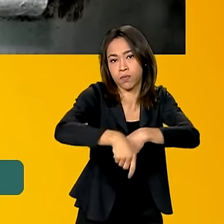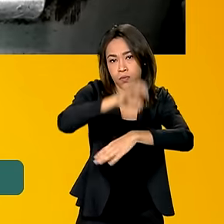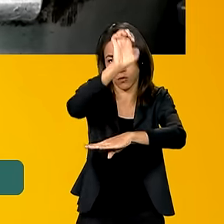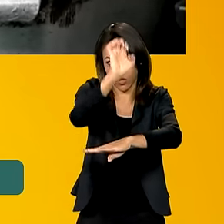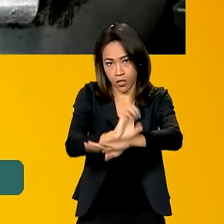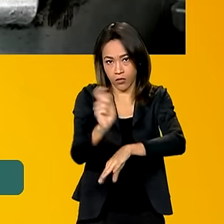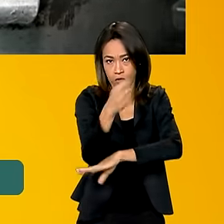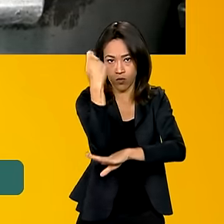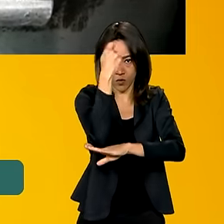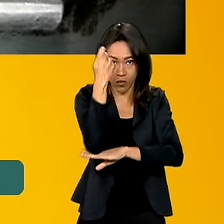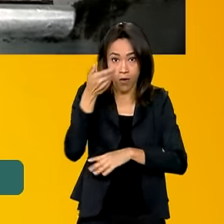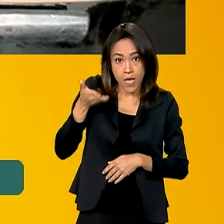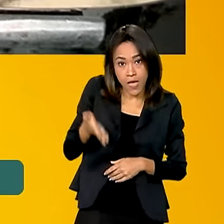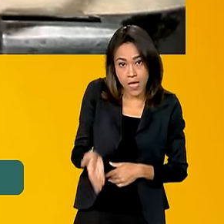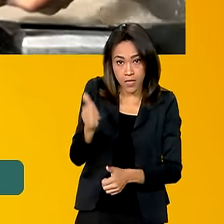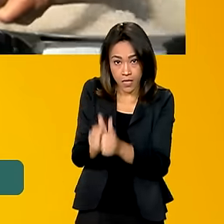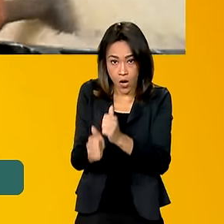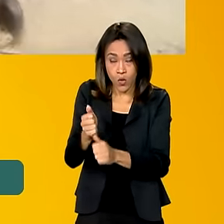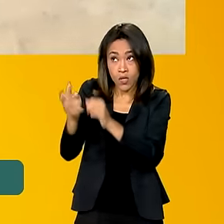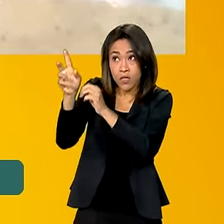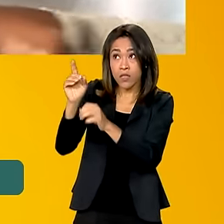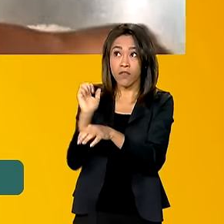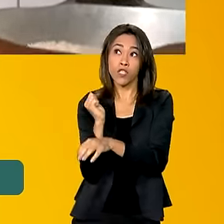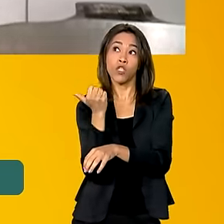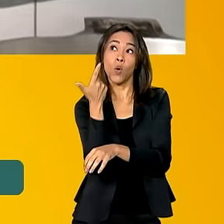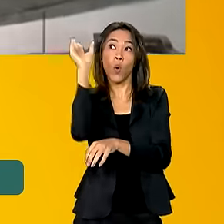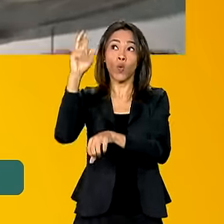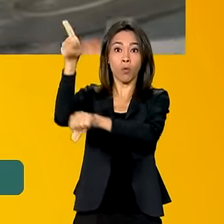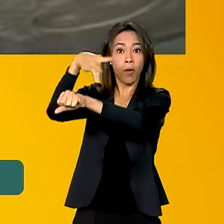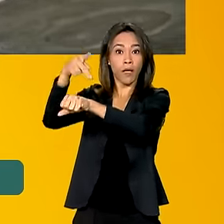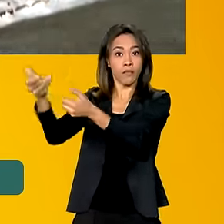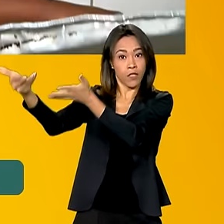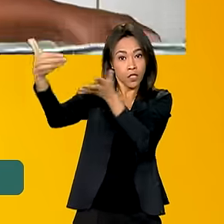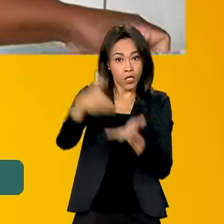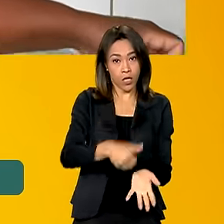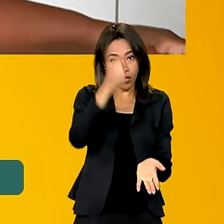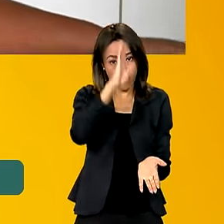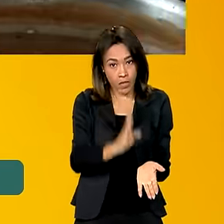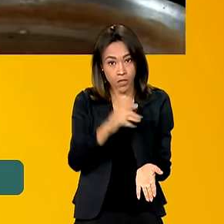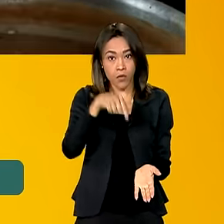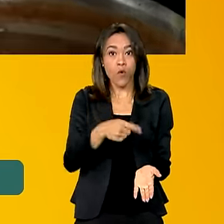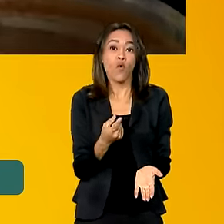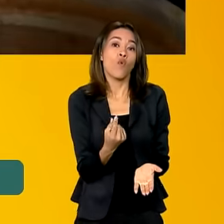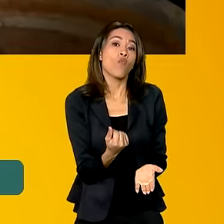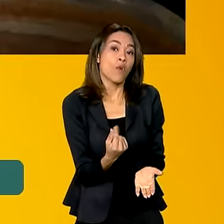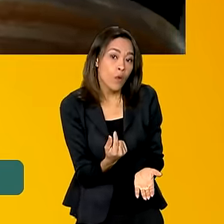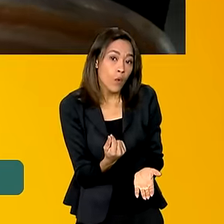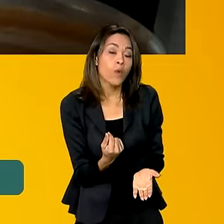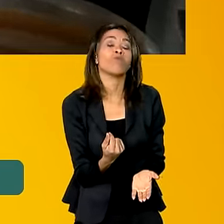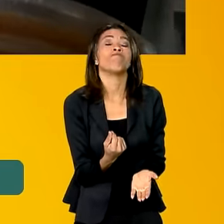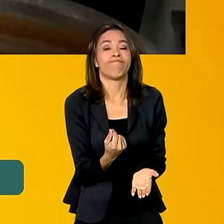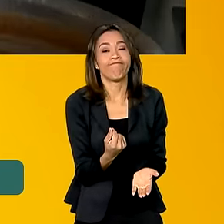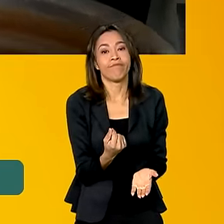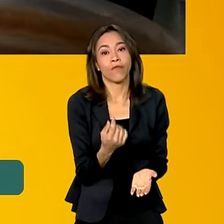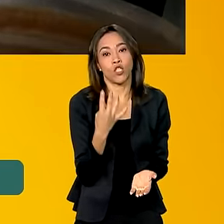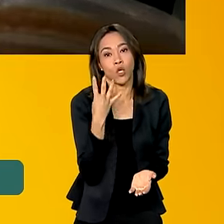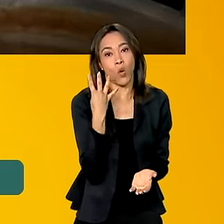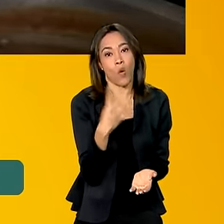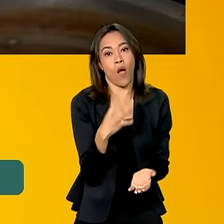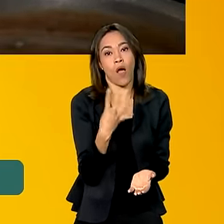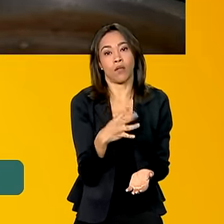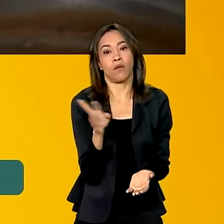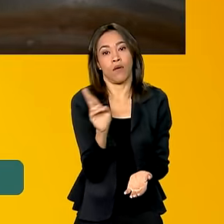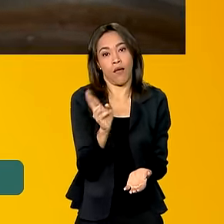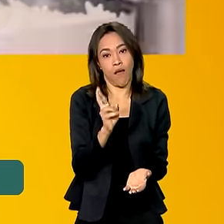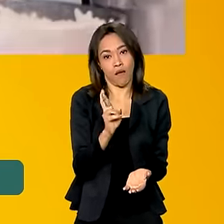Esse arroz importado vai chegar às prateleiras dos mercados, com preço final ao consumidor de R$ 4